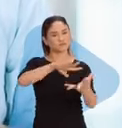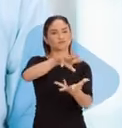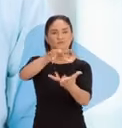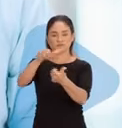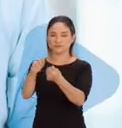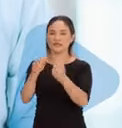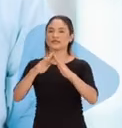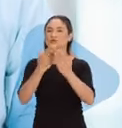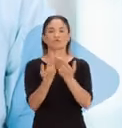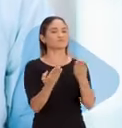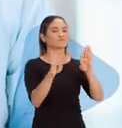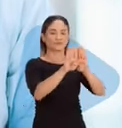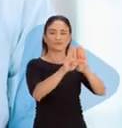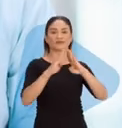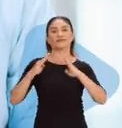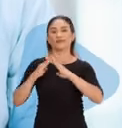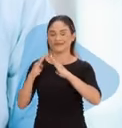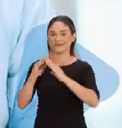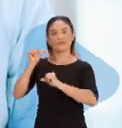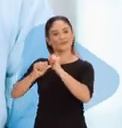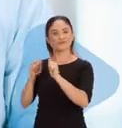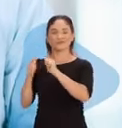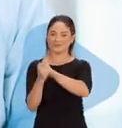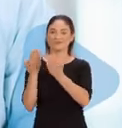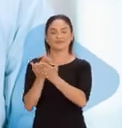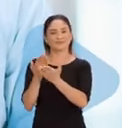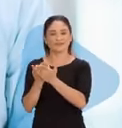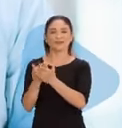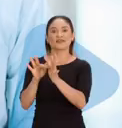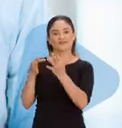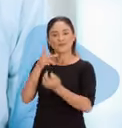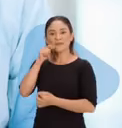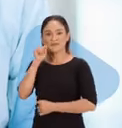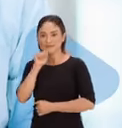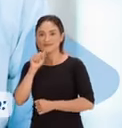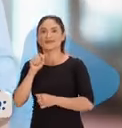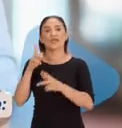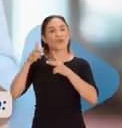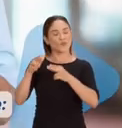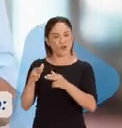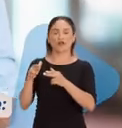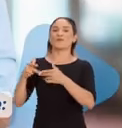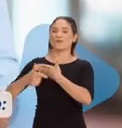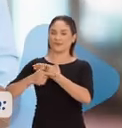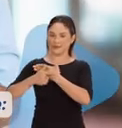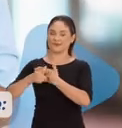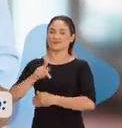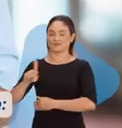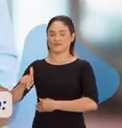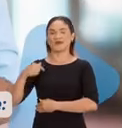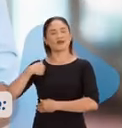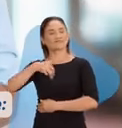com as escolas fechadas, as casas se tornaram salas de aula e os pais se tornaram também professores. Nas minhas andanças,